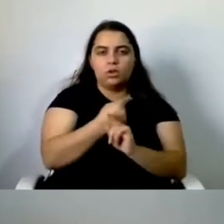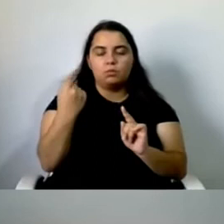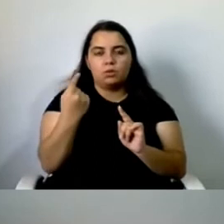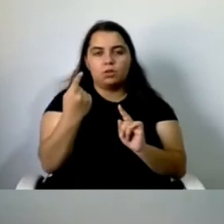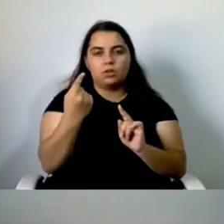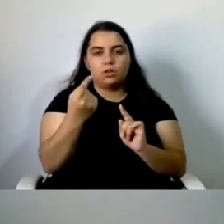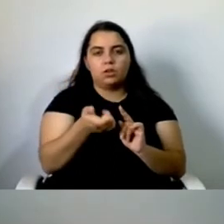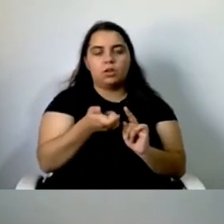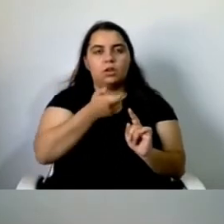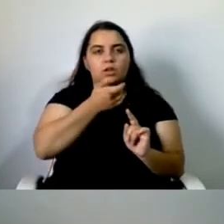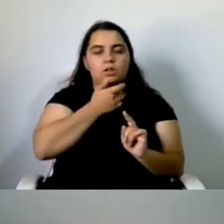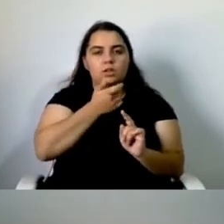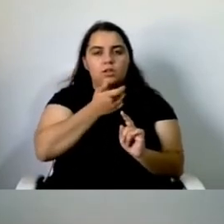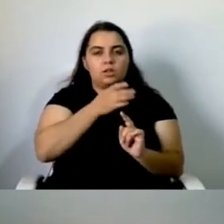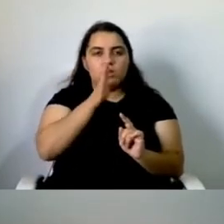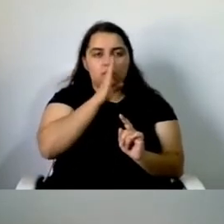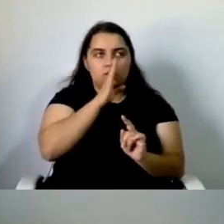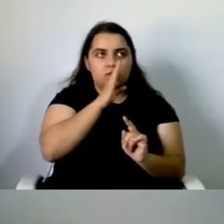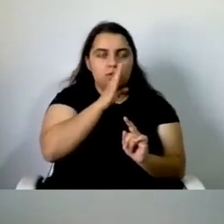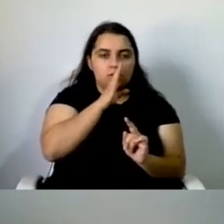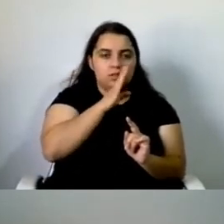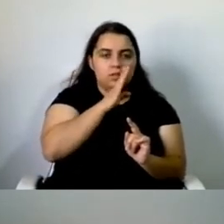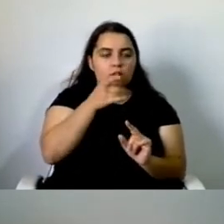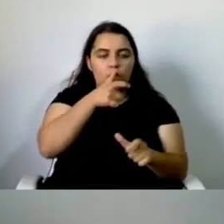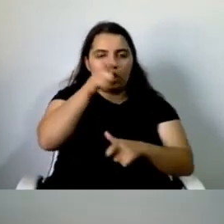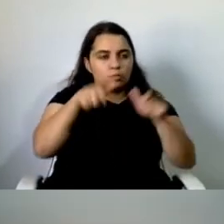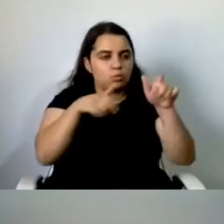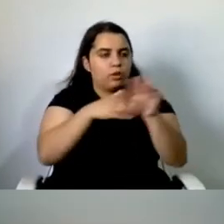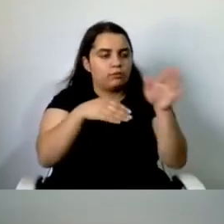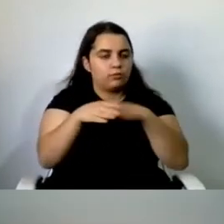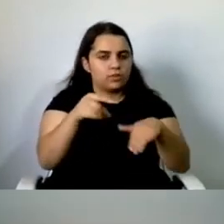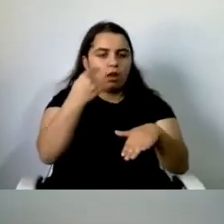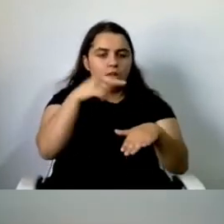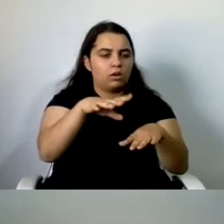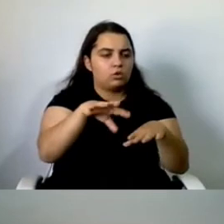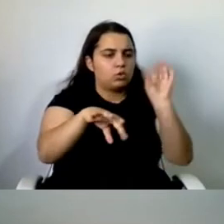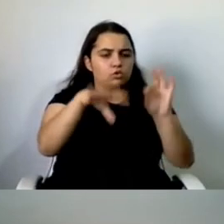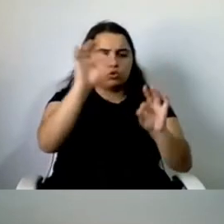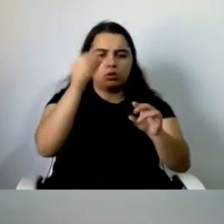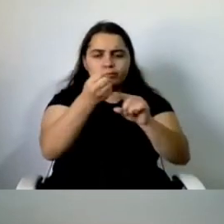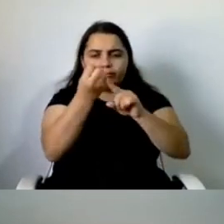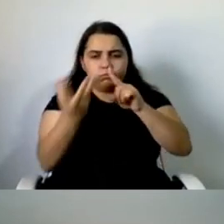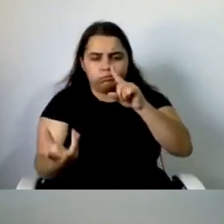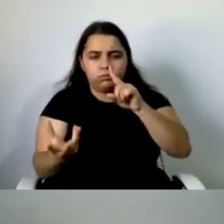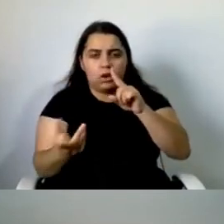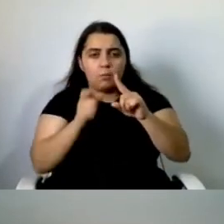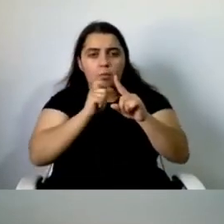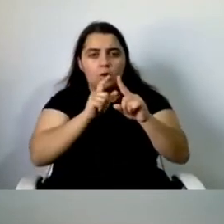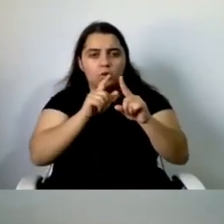quanto maior for a oferta de escolha para o indivíduo melhor porque ele depois pode optar por